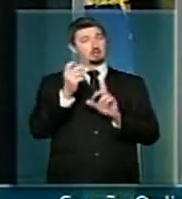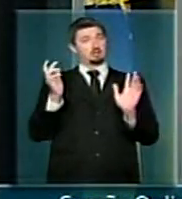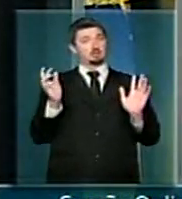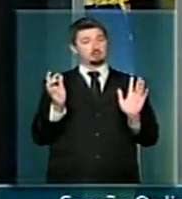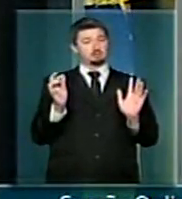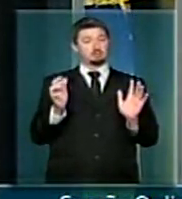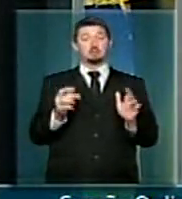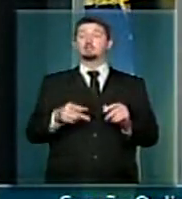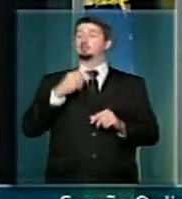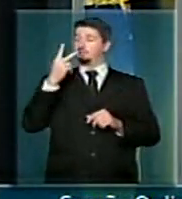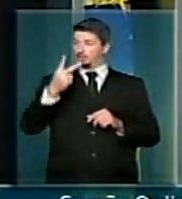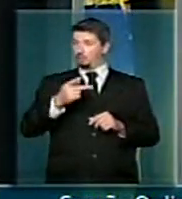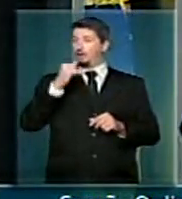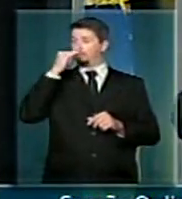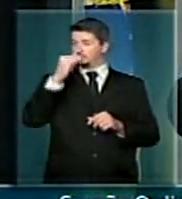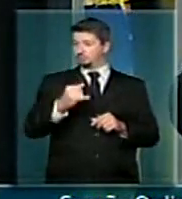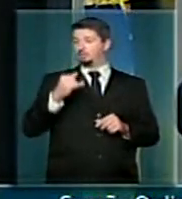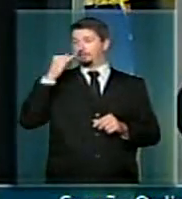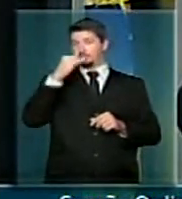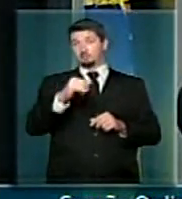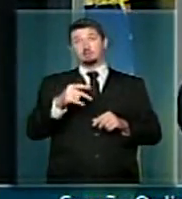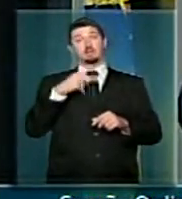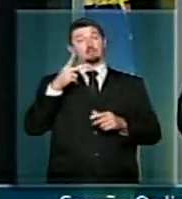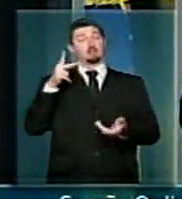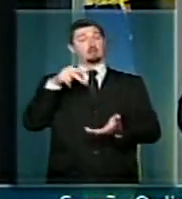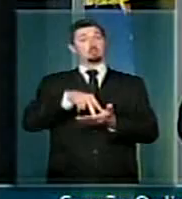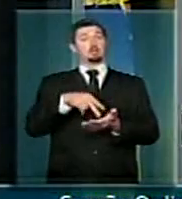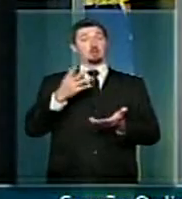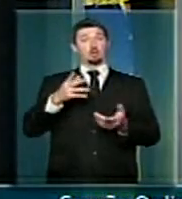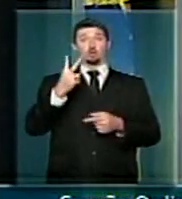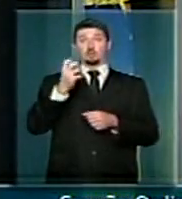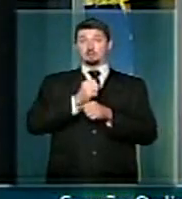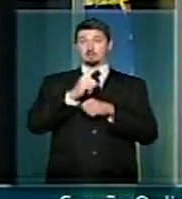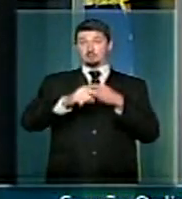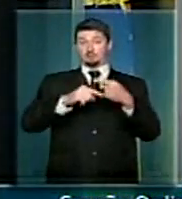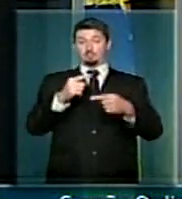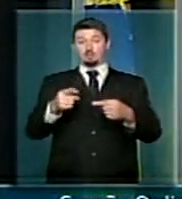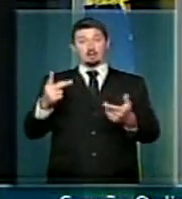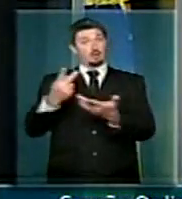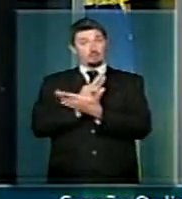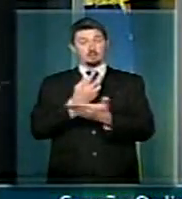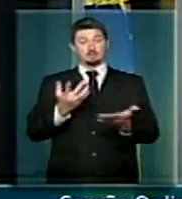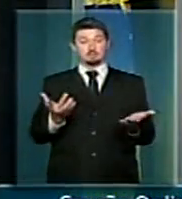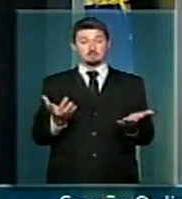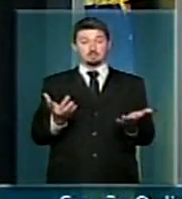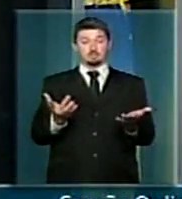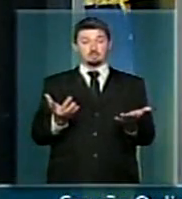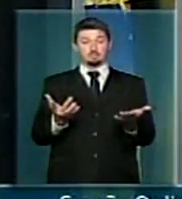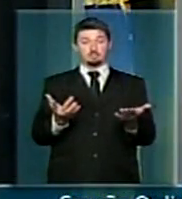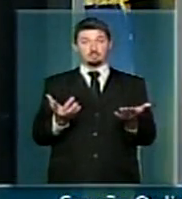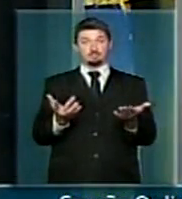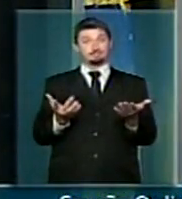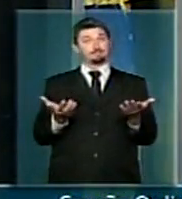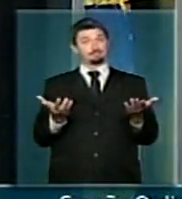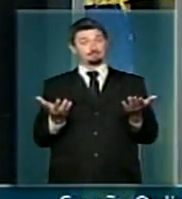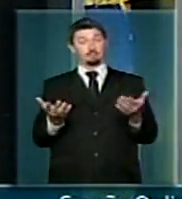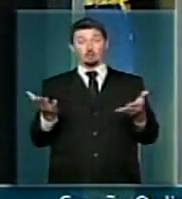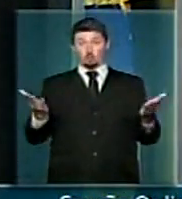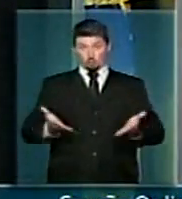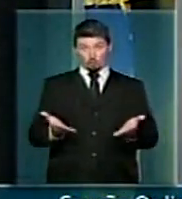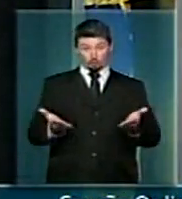Dissemos isso e viemos aqui dizer, depois de dois anos, que aquilo aconteceu. E hoje nós temos